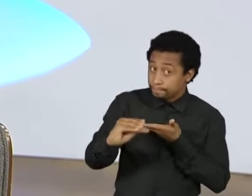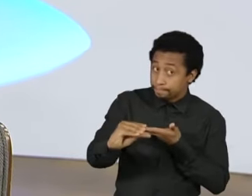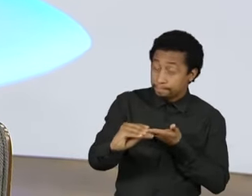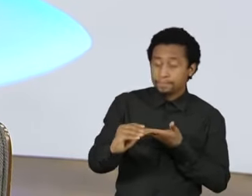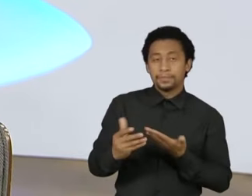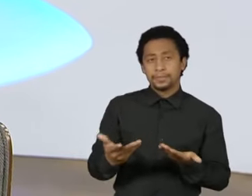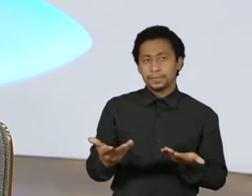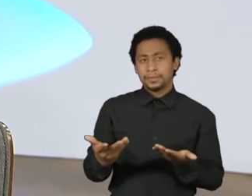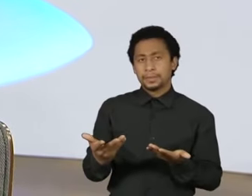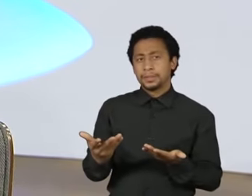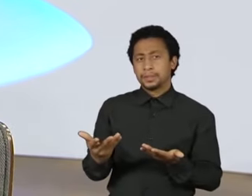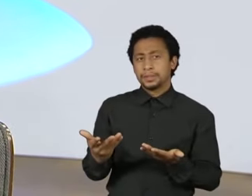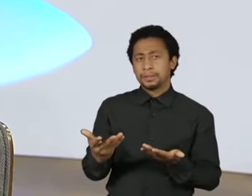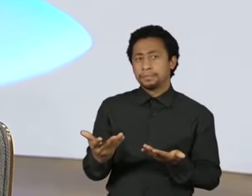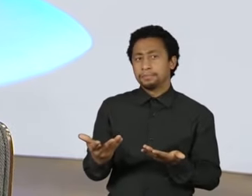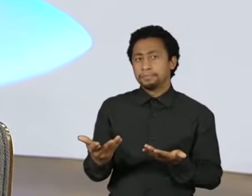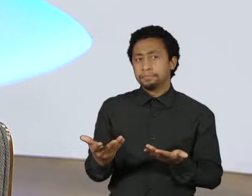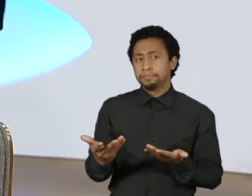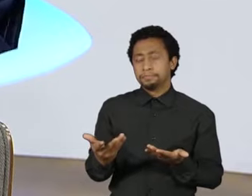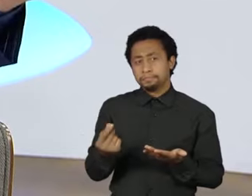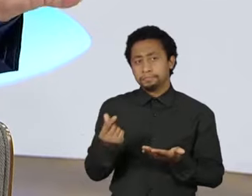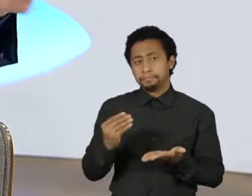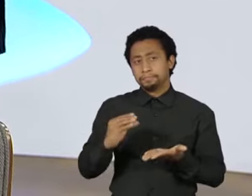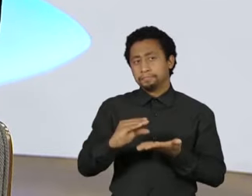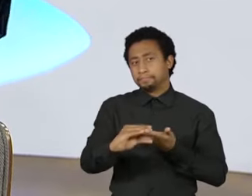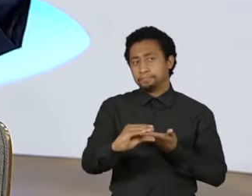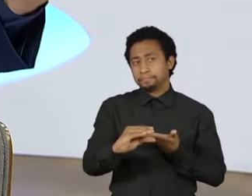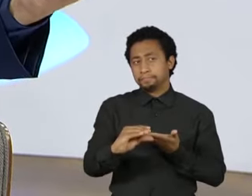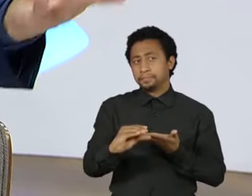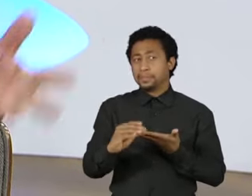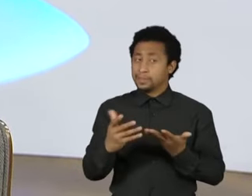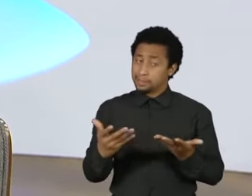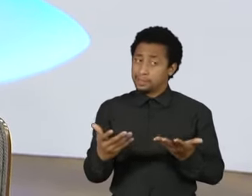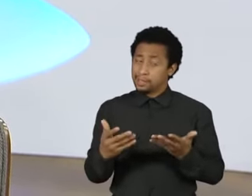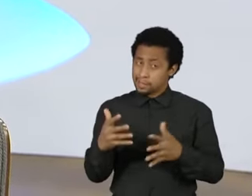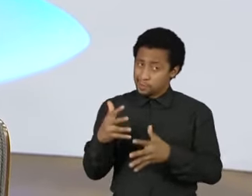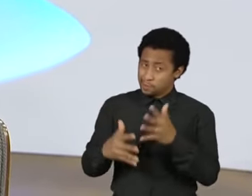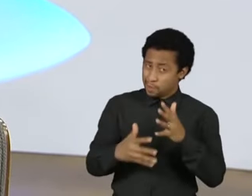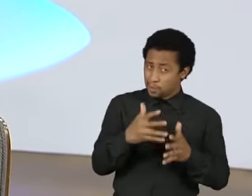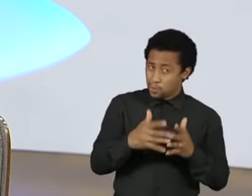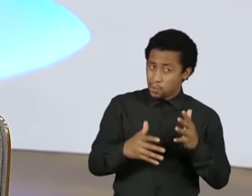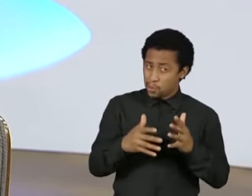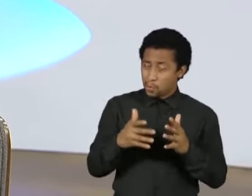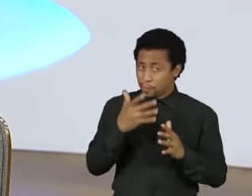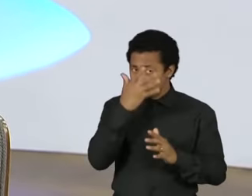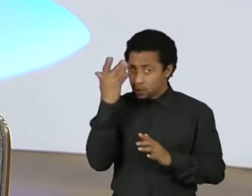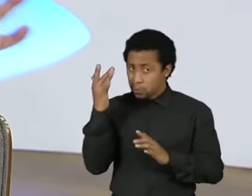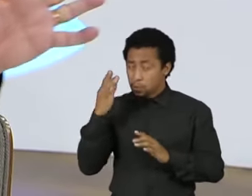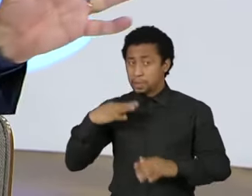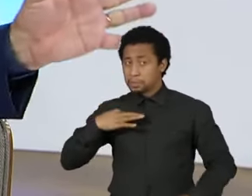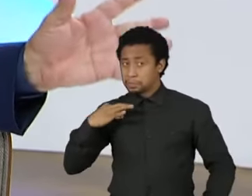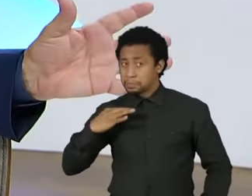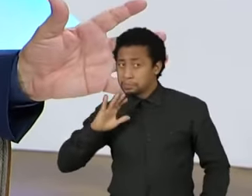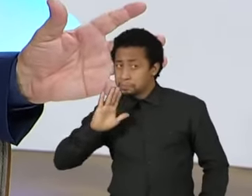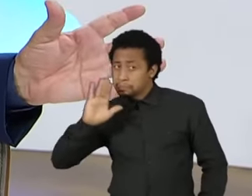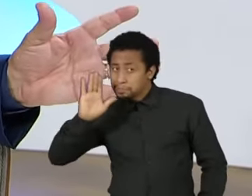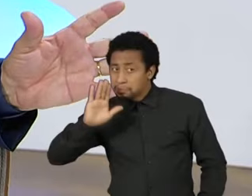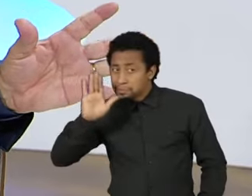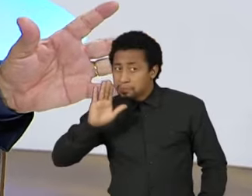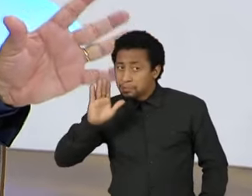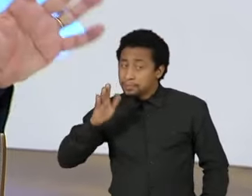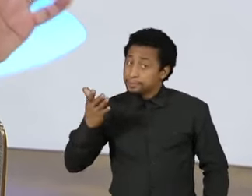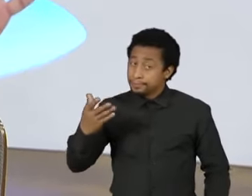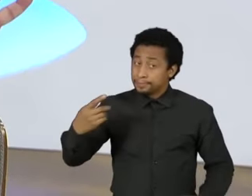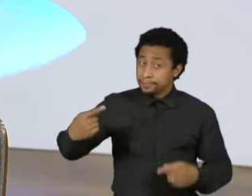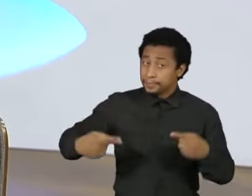candidaturas ou candidatura daquilo que a gente chama de um centro expandido da política